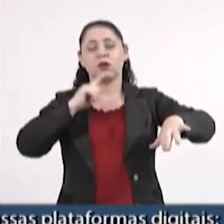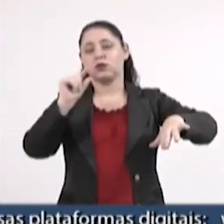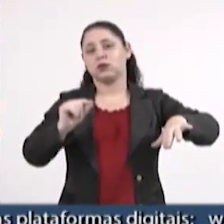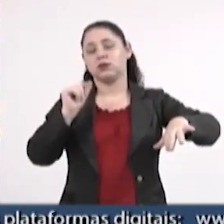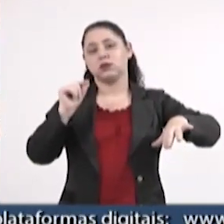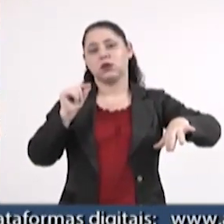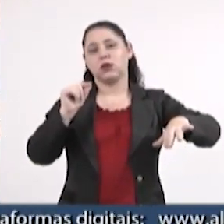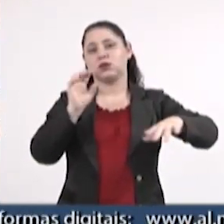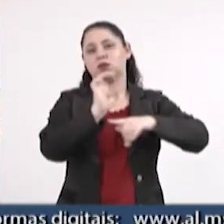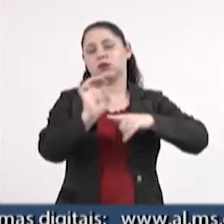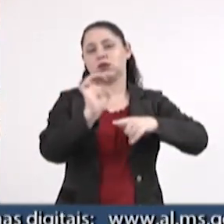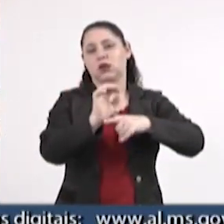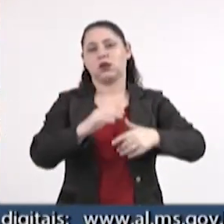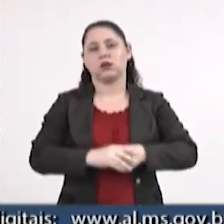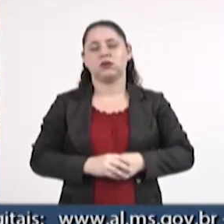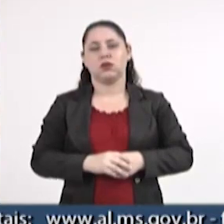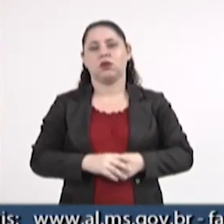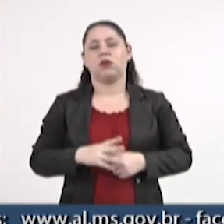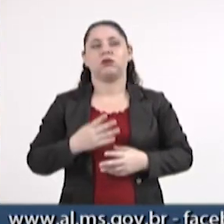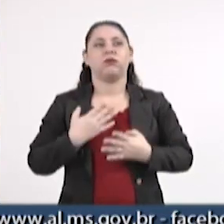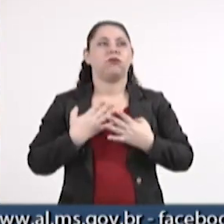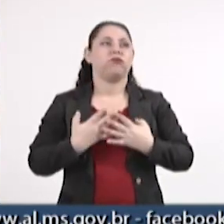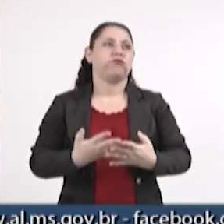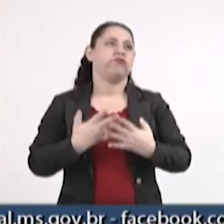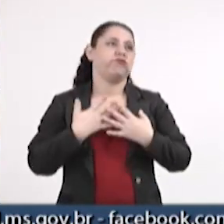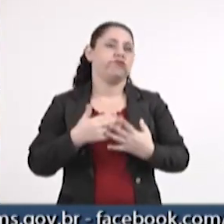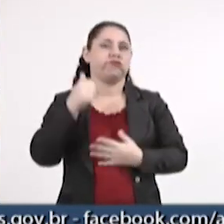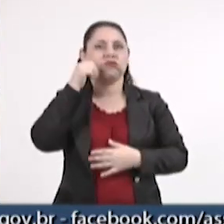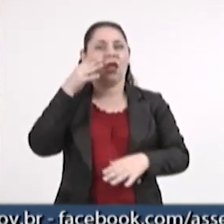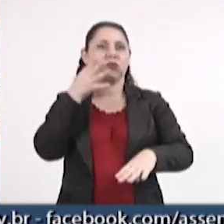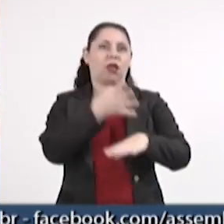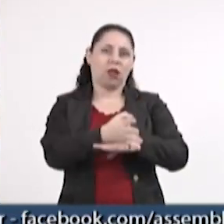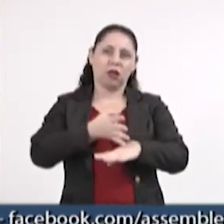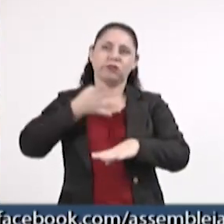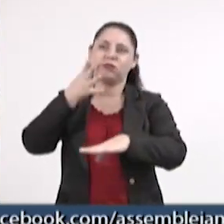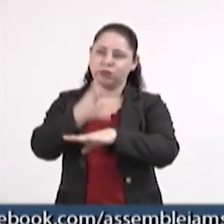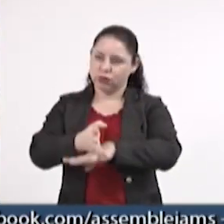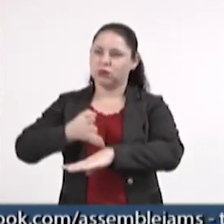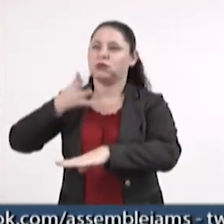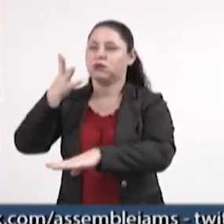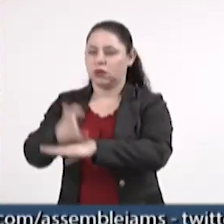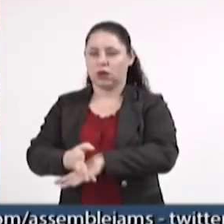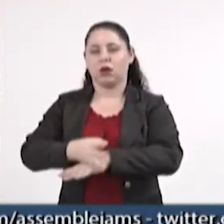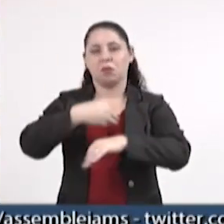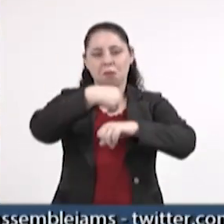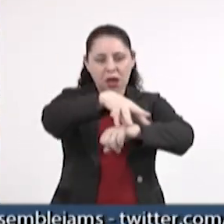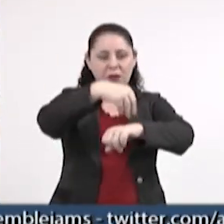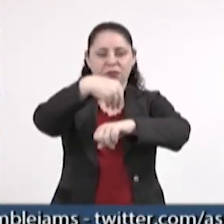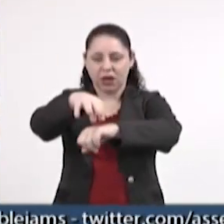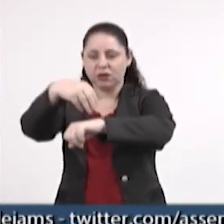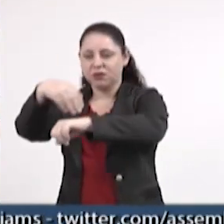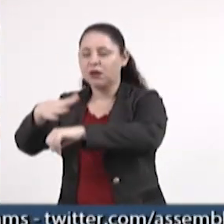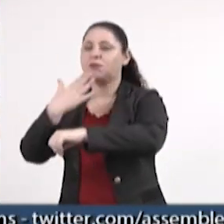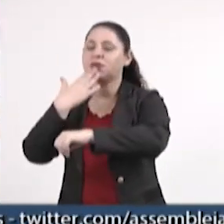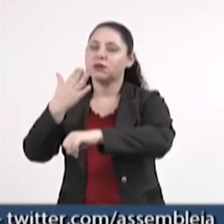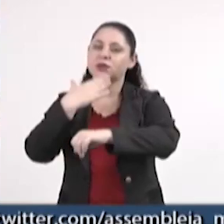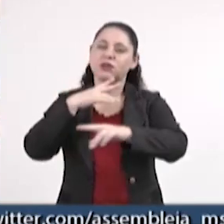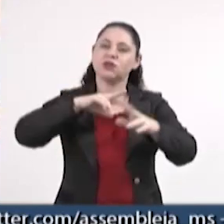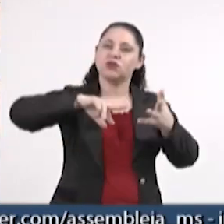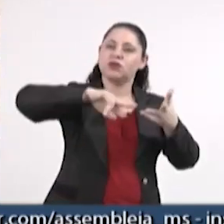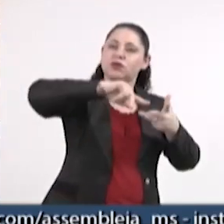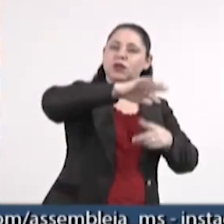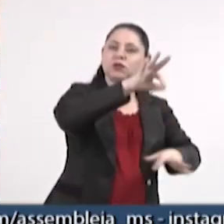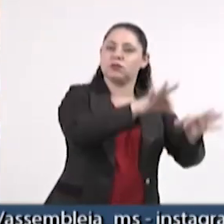no nosso Estado o calvário percorrido pelas mulheres. Elas precisam distribuir pedidos em diversas varas do